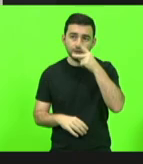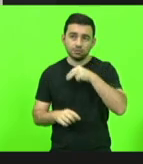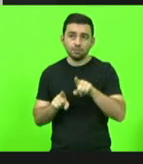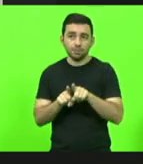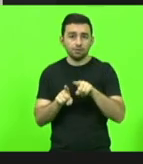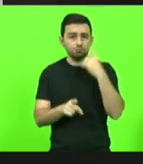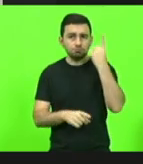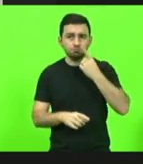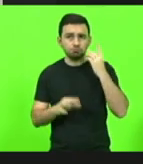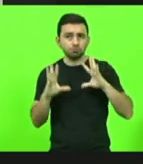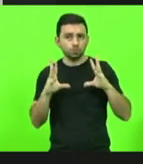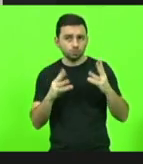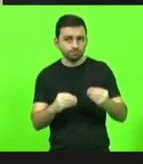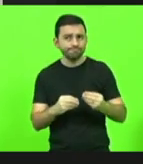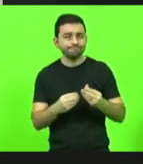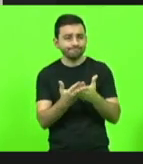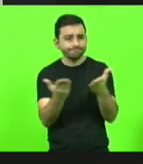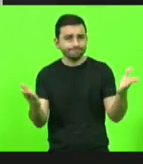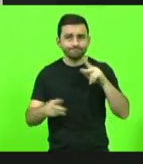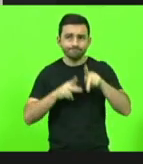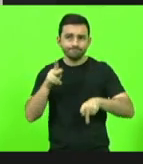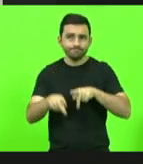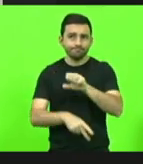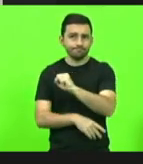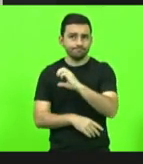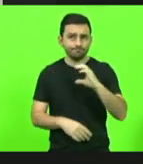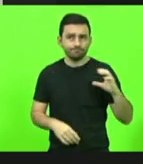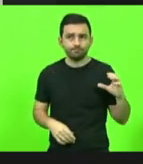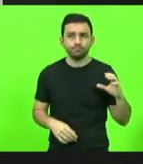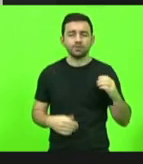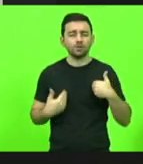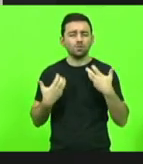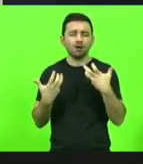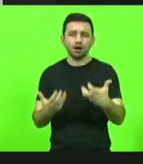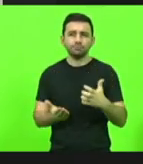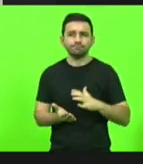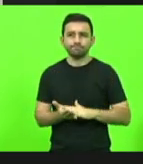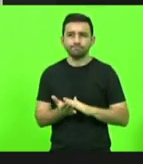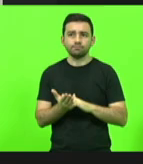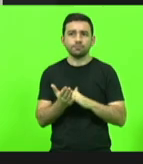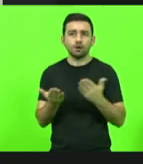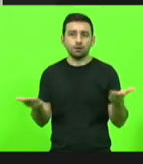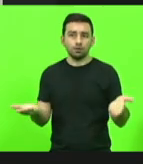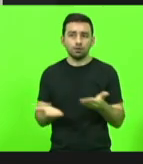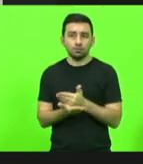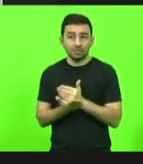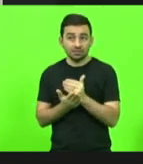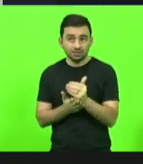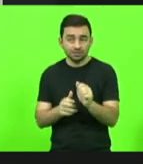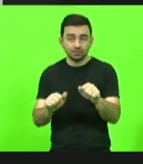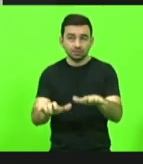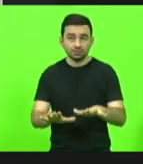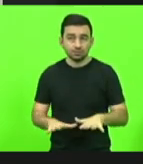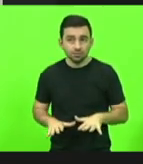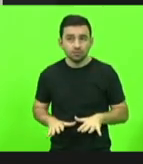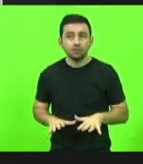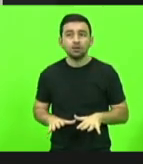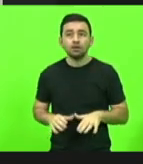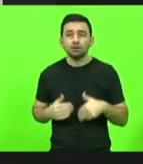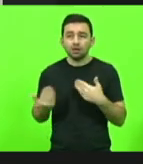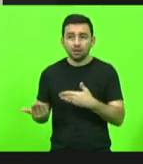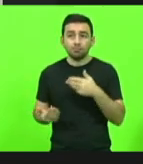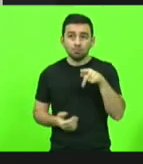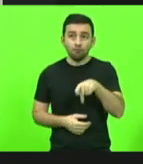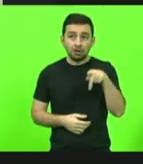Sras. Deputadas, estimados catarinenses, eu queria louvar o início dessa sessão, trazendo essa professora